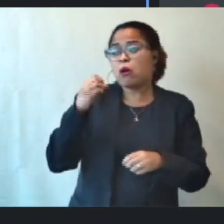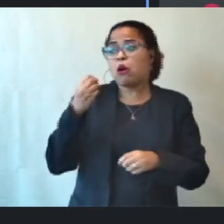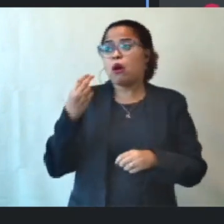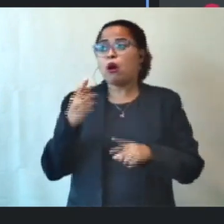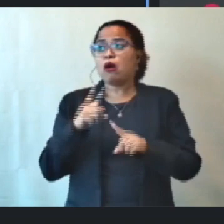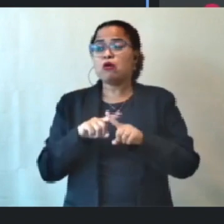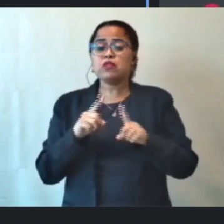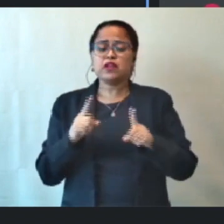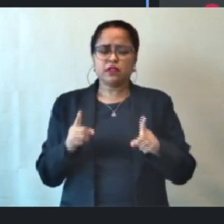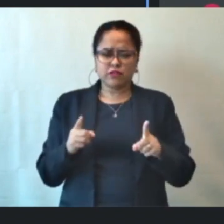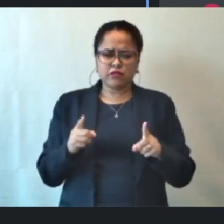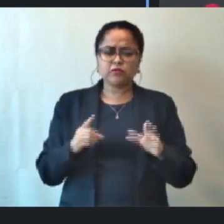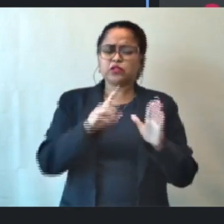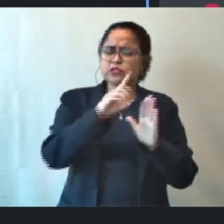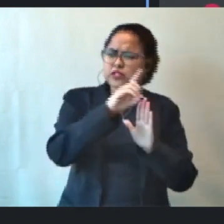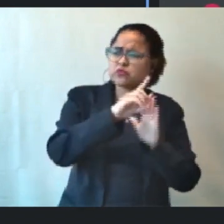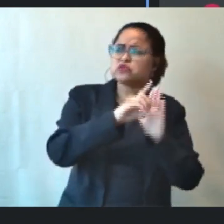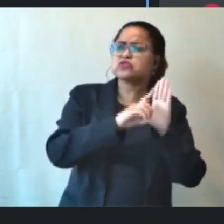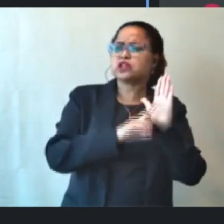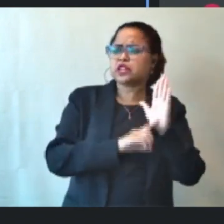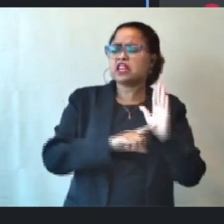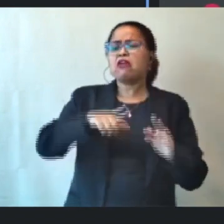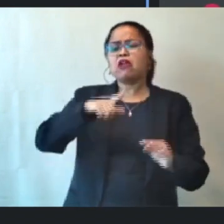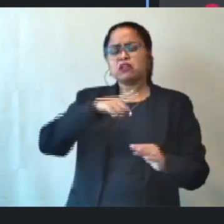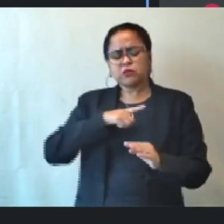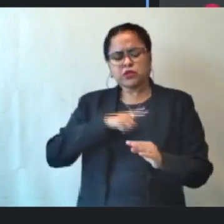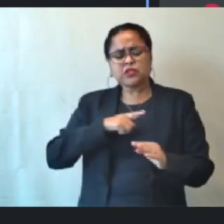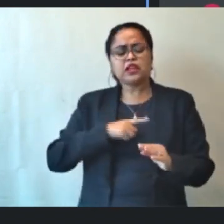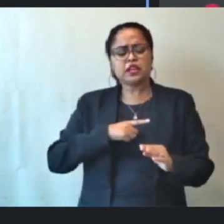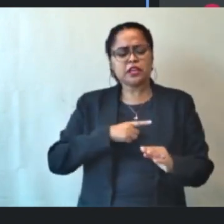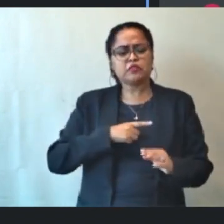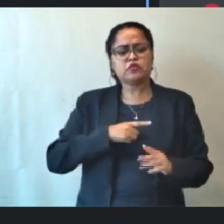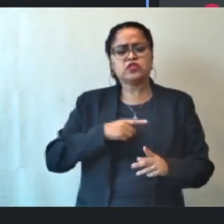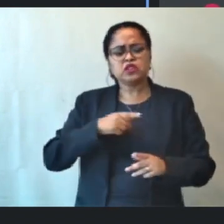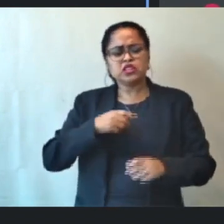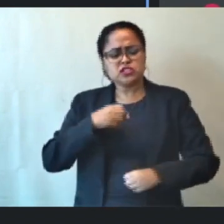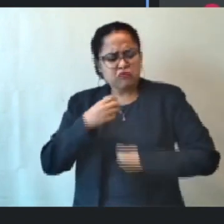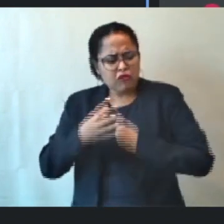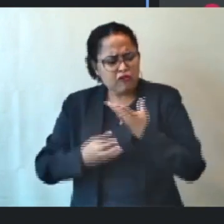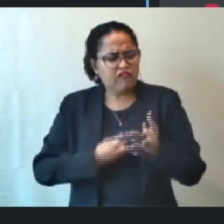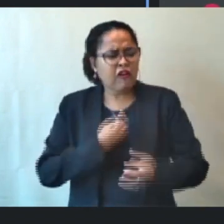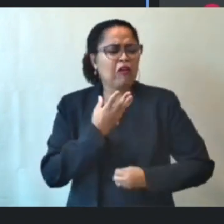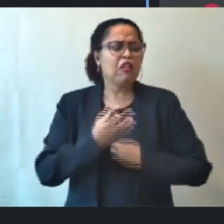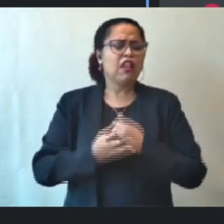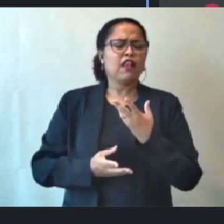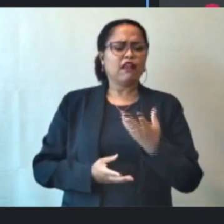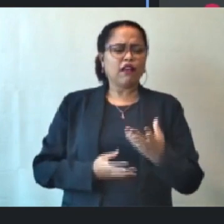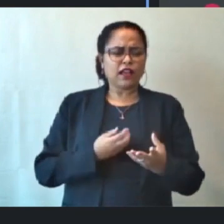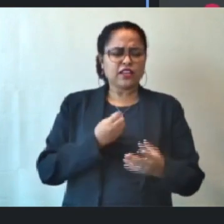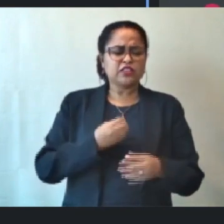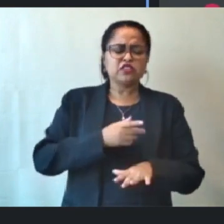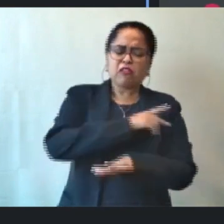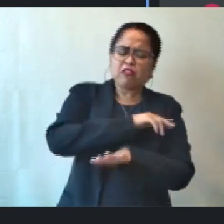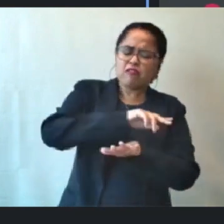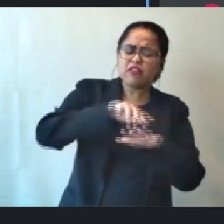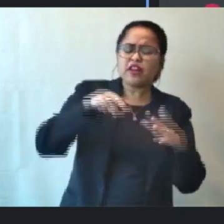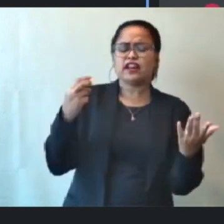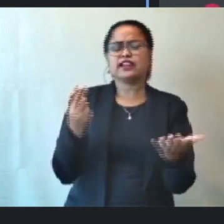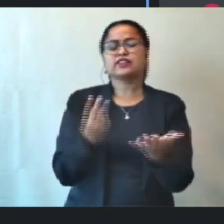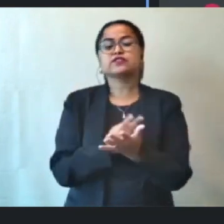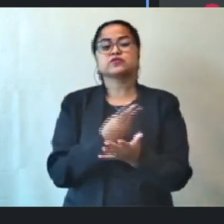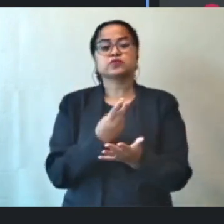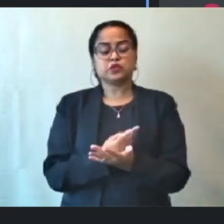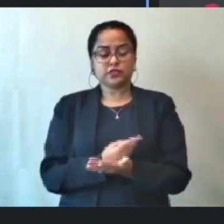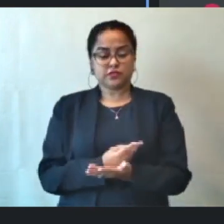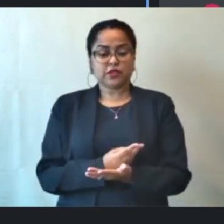temos que realmente nos pronunciar diante de inúmeras situações que, às vezes, não estão andando